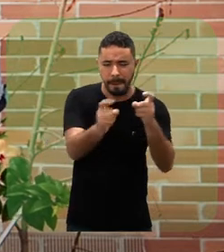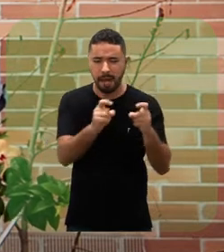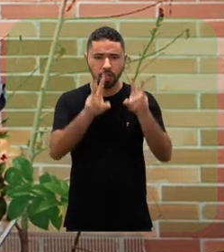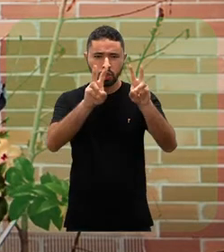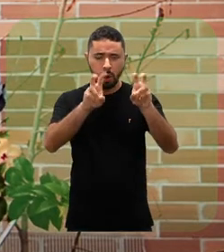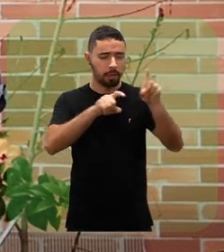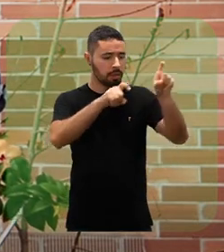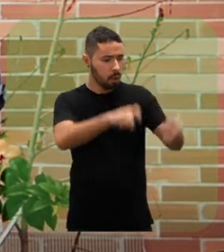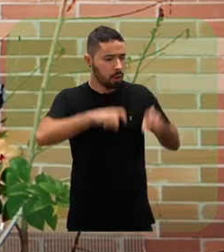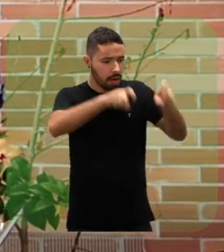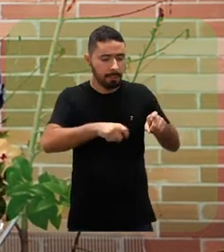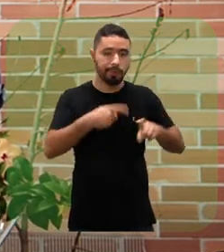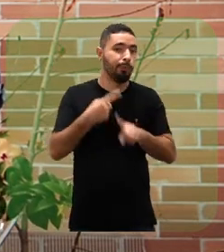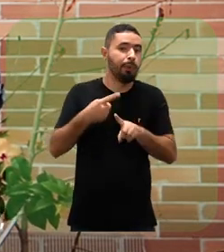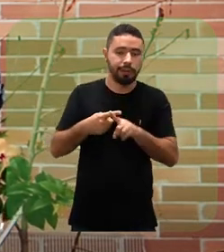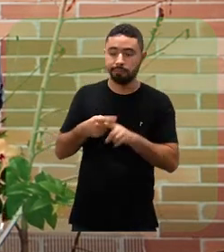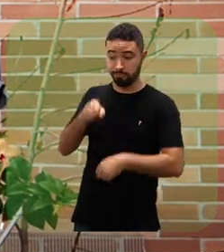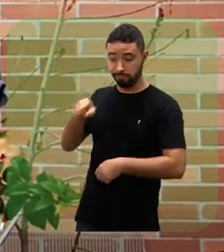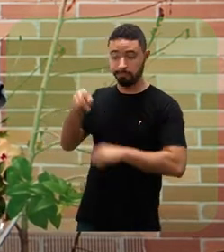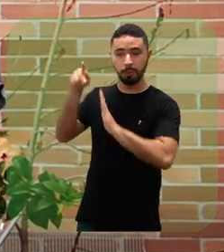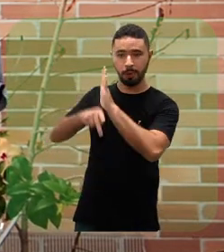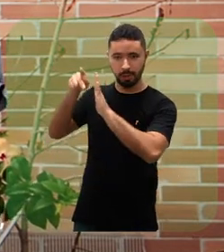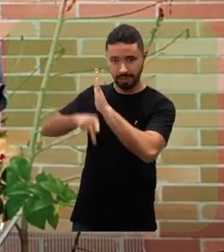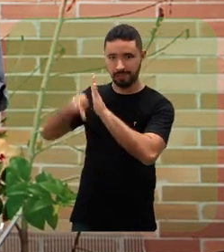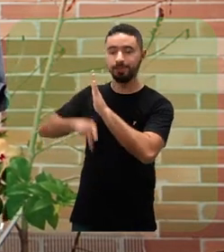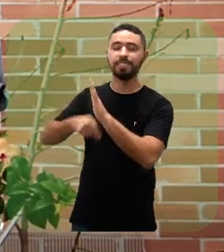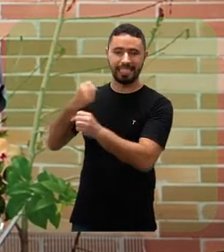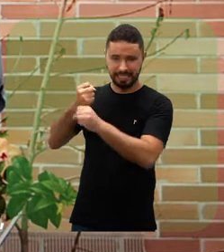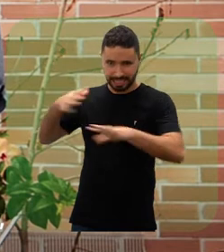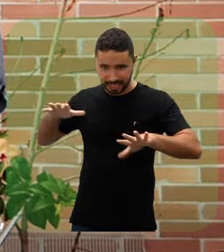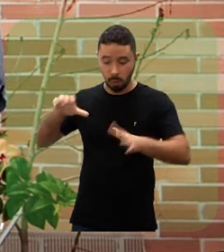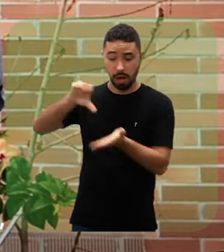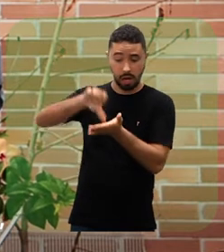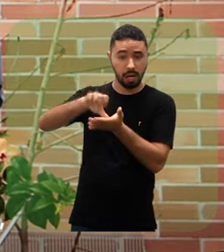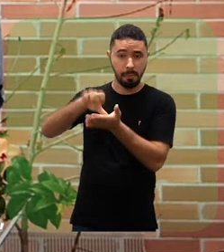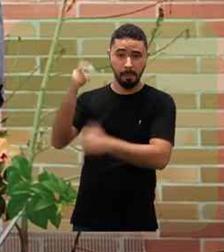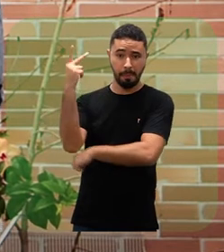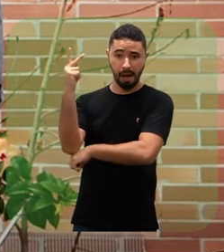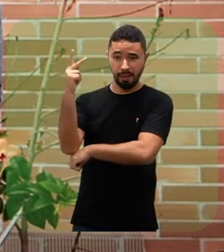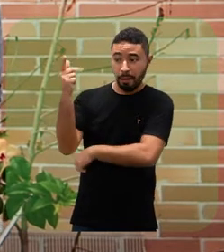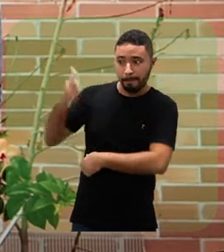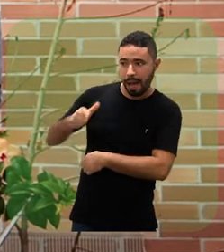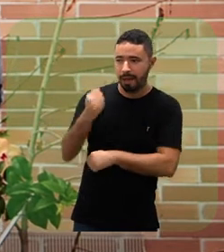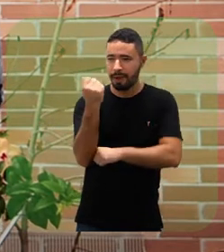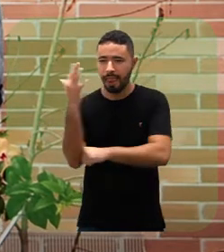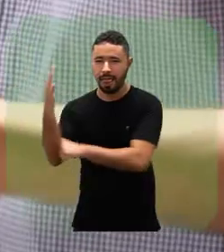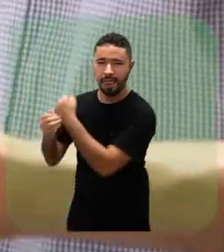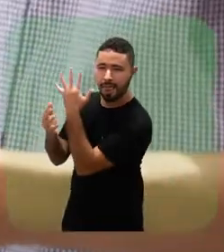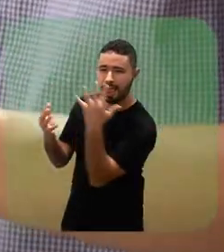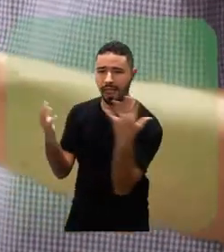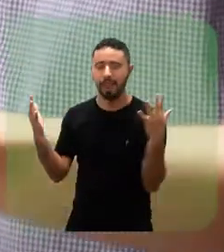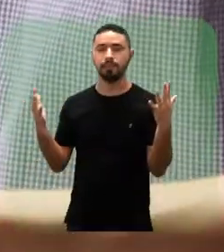o campo foi por conta do projeto de extensão Campos Paulista Mais Verde, gerido pela